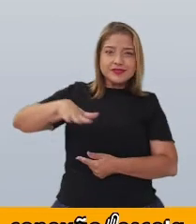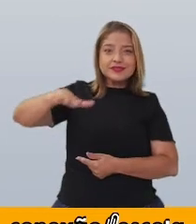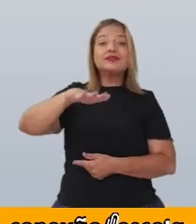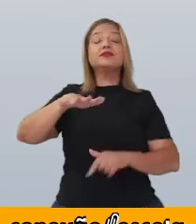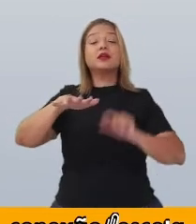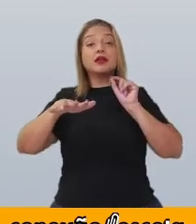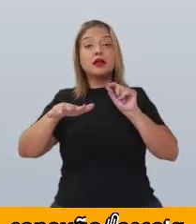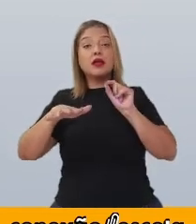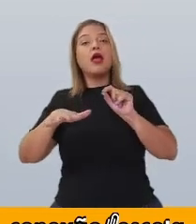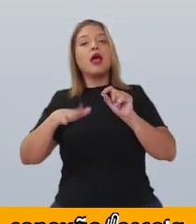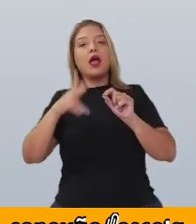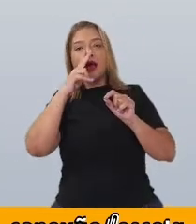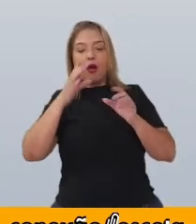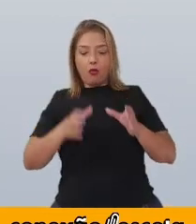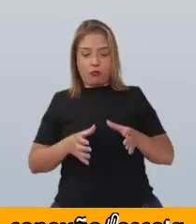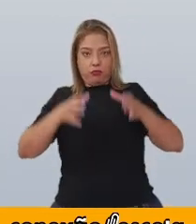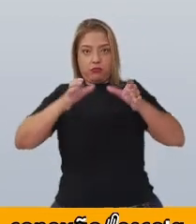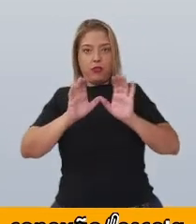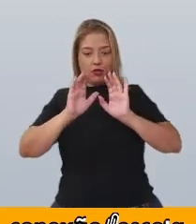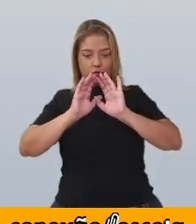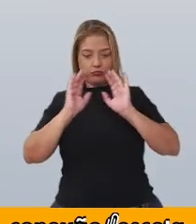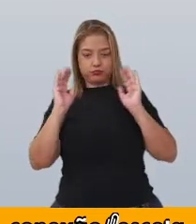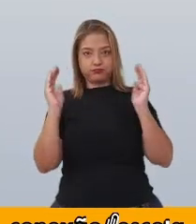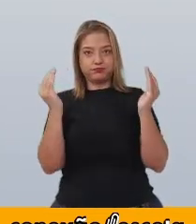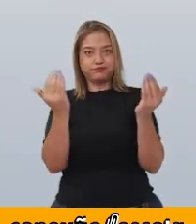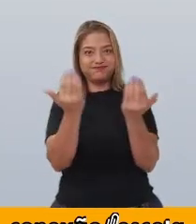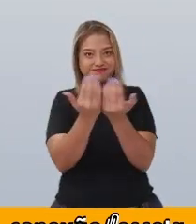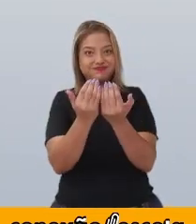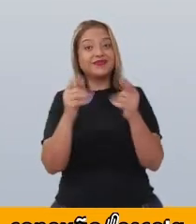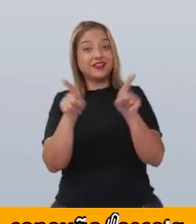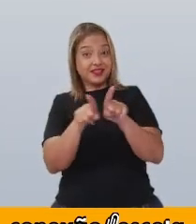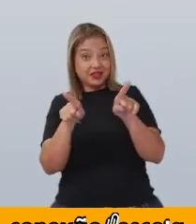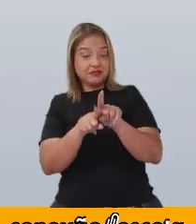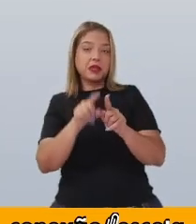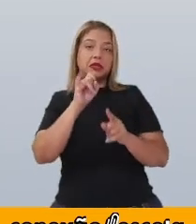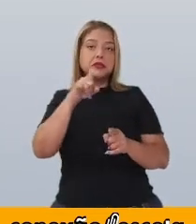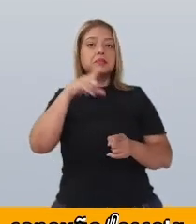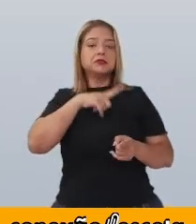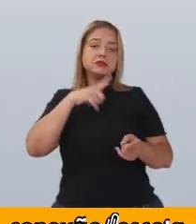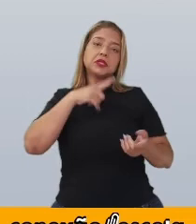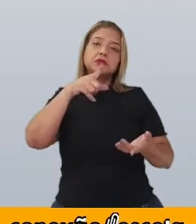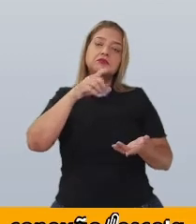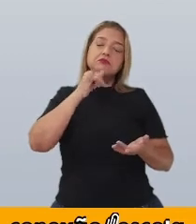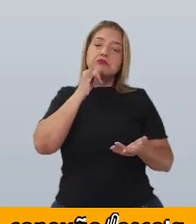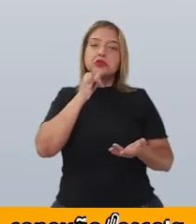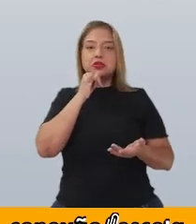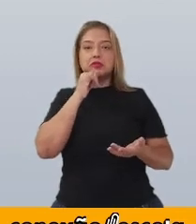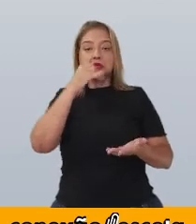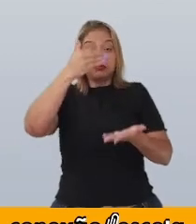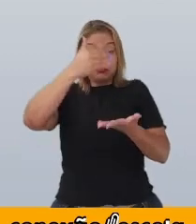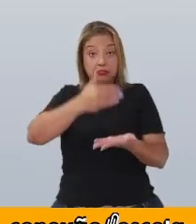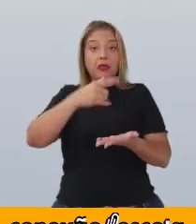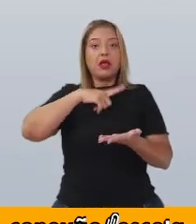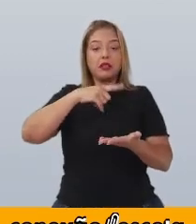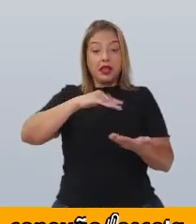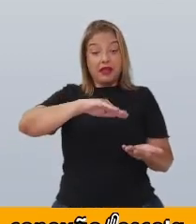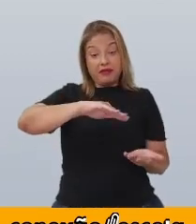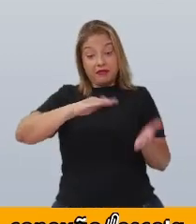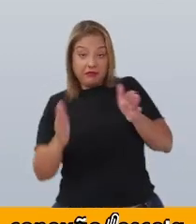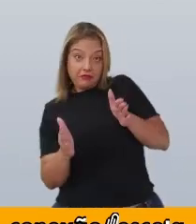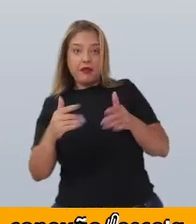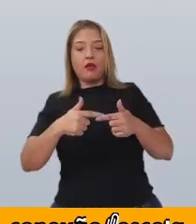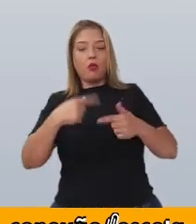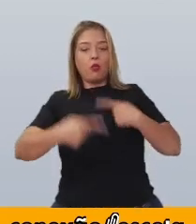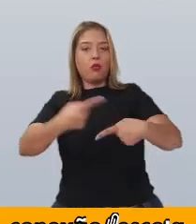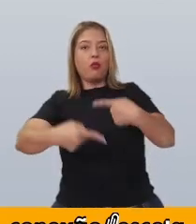corpo redondo, pois se colocamos sobre uma superfície plana, levemente inclinada, eles rolam.